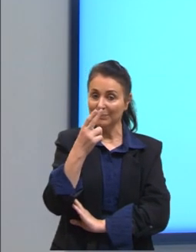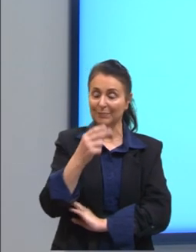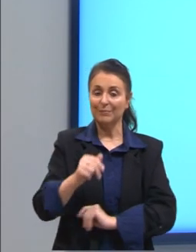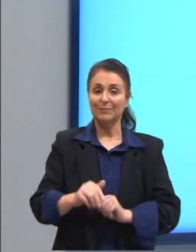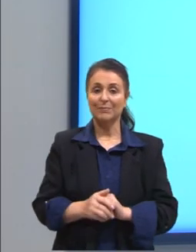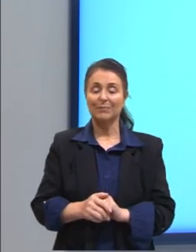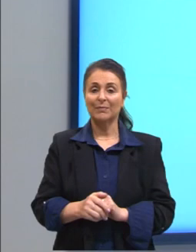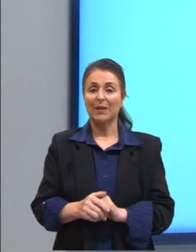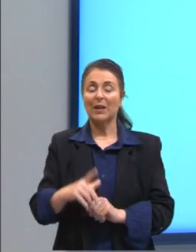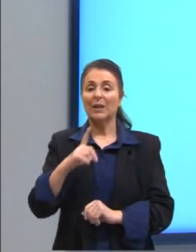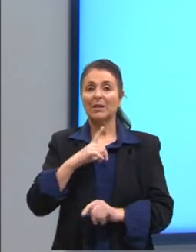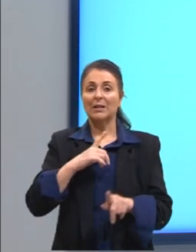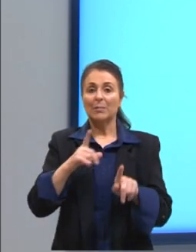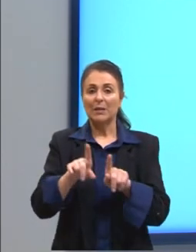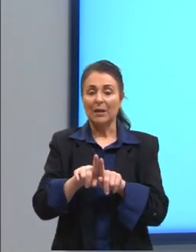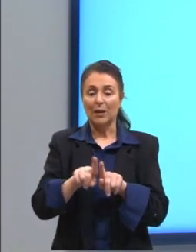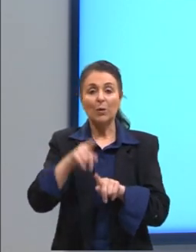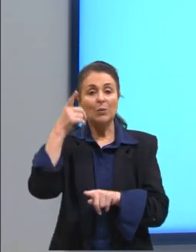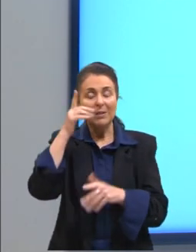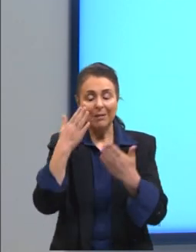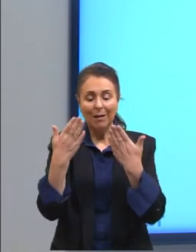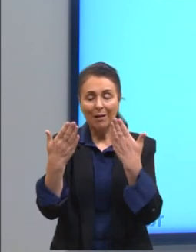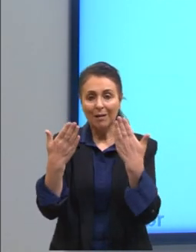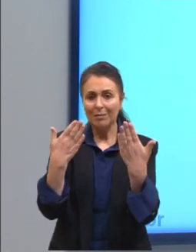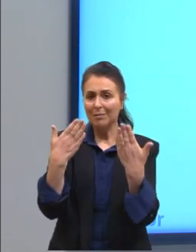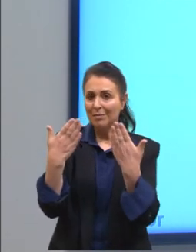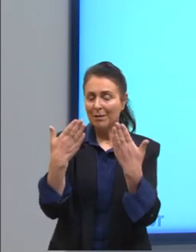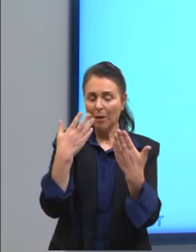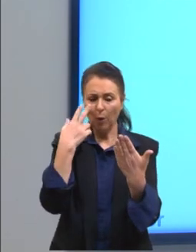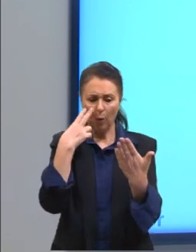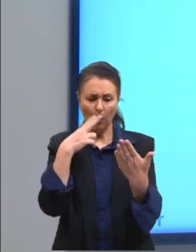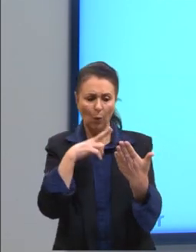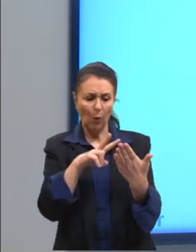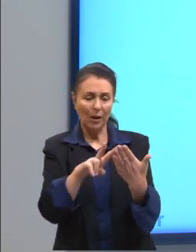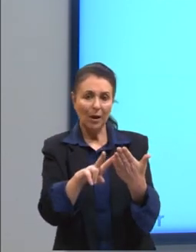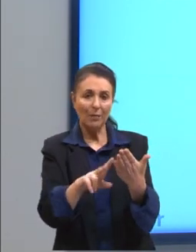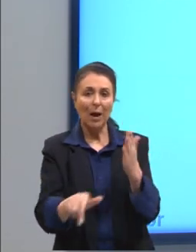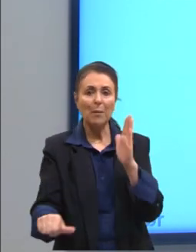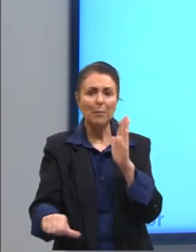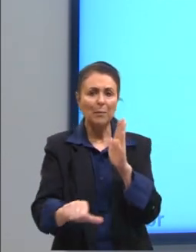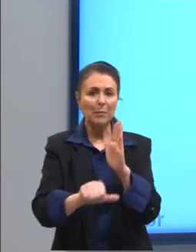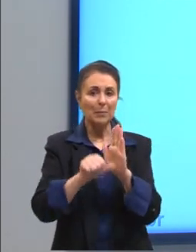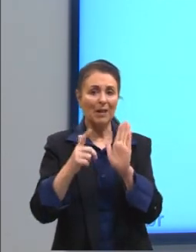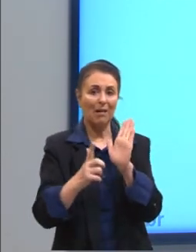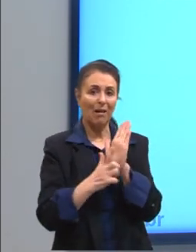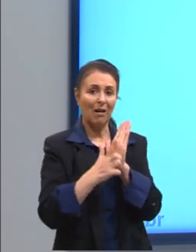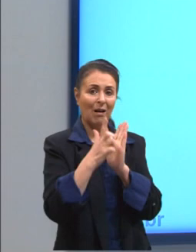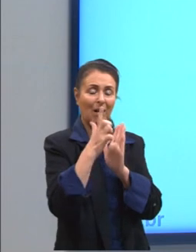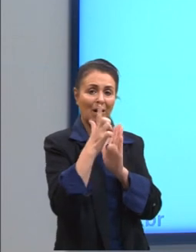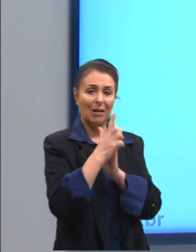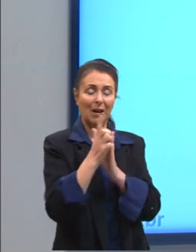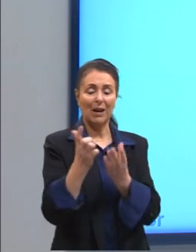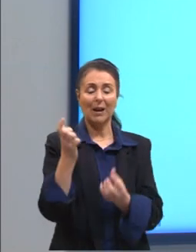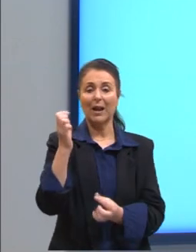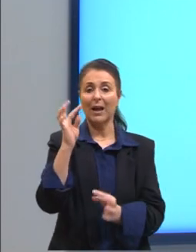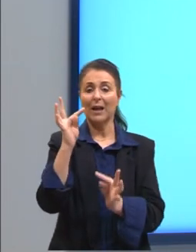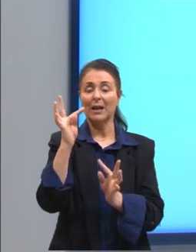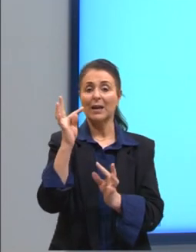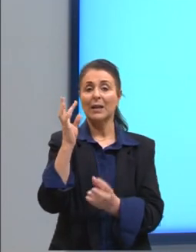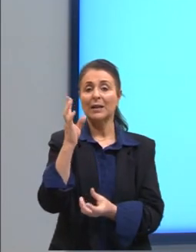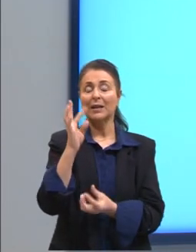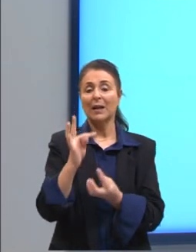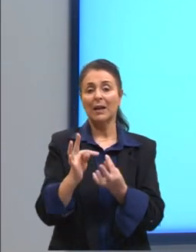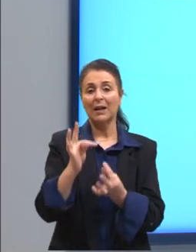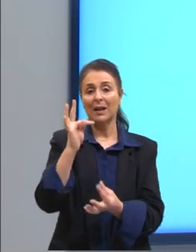Aqui também a gente consegue analisar, olhando a primeira lei da termodinâmica, aquela relação que a gente usou.